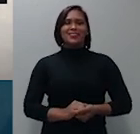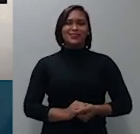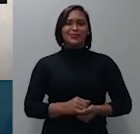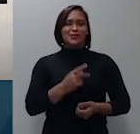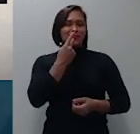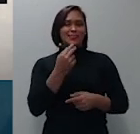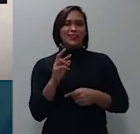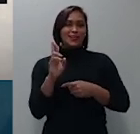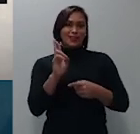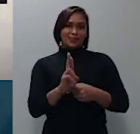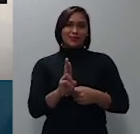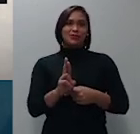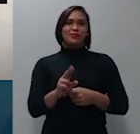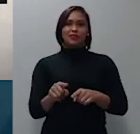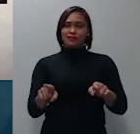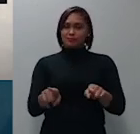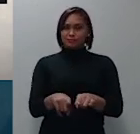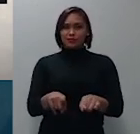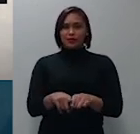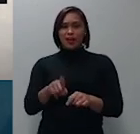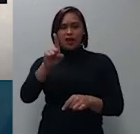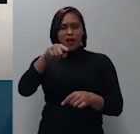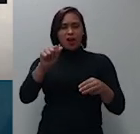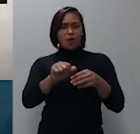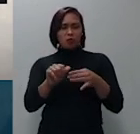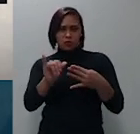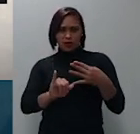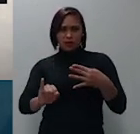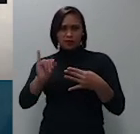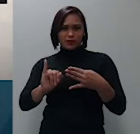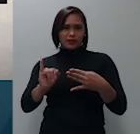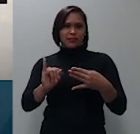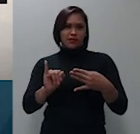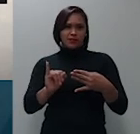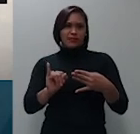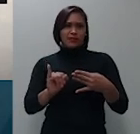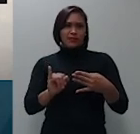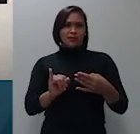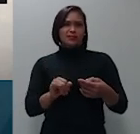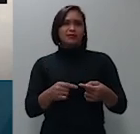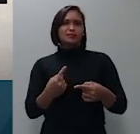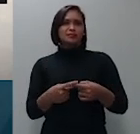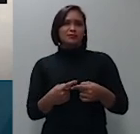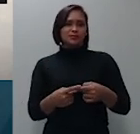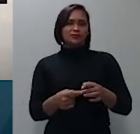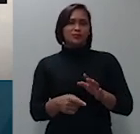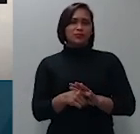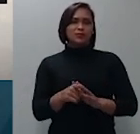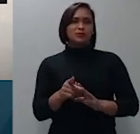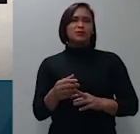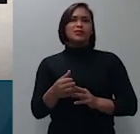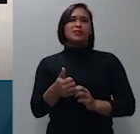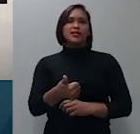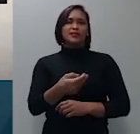destaque é um agravo interno do recurso especial 1-812-143